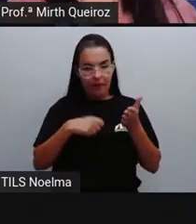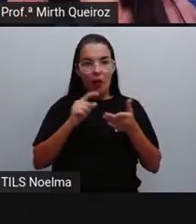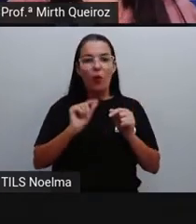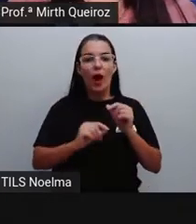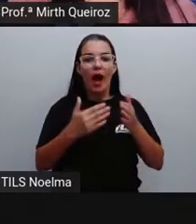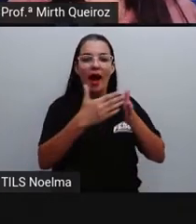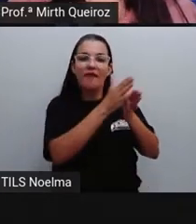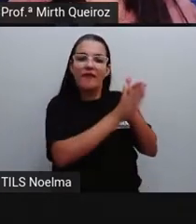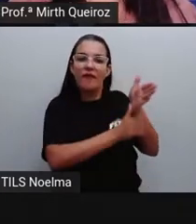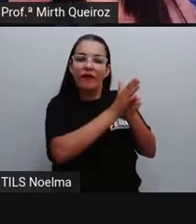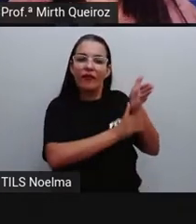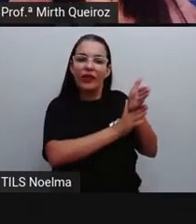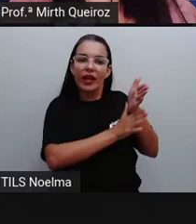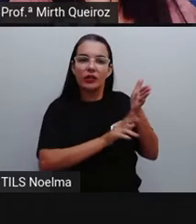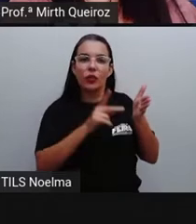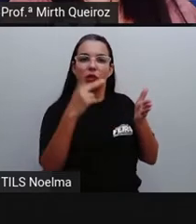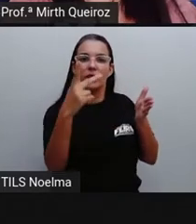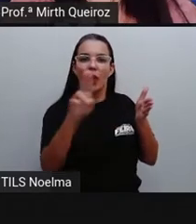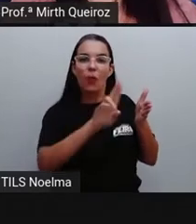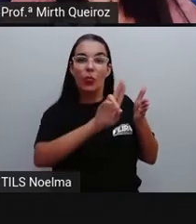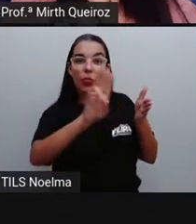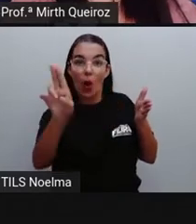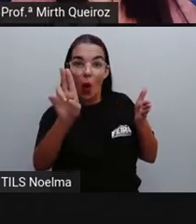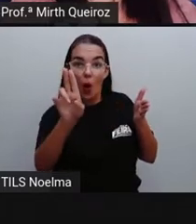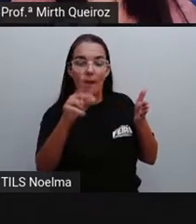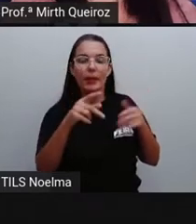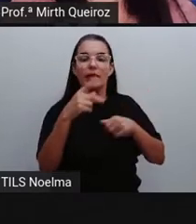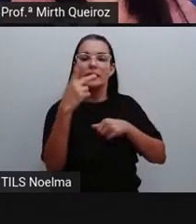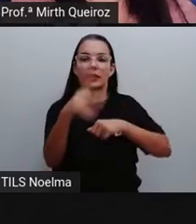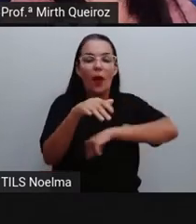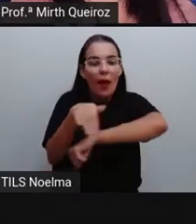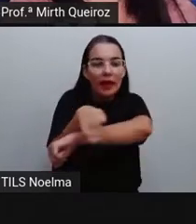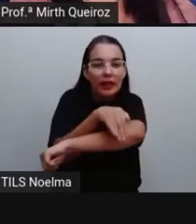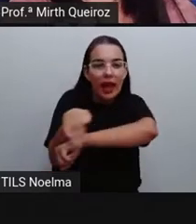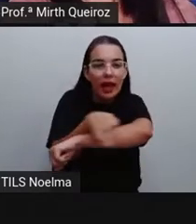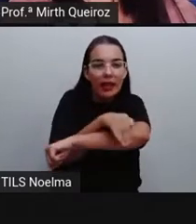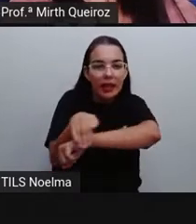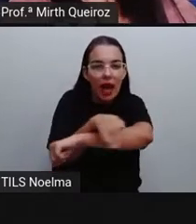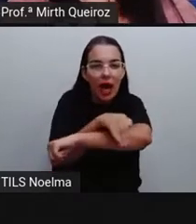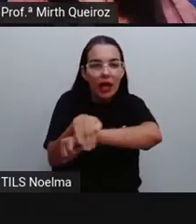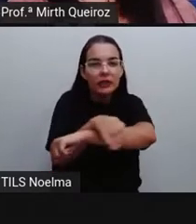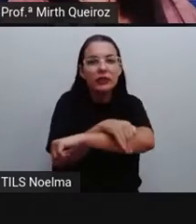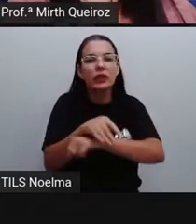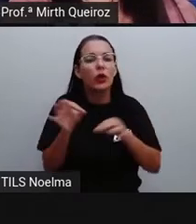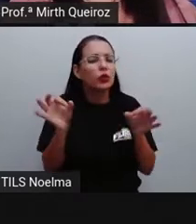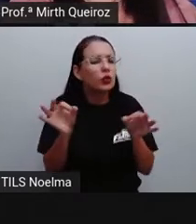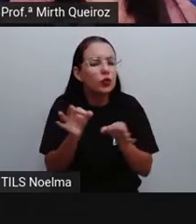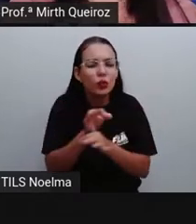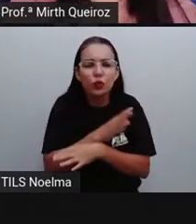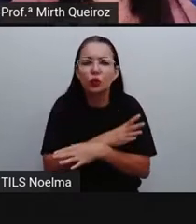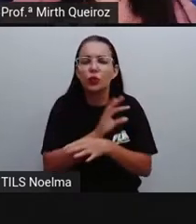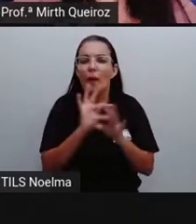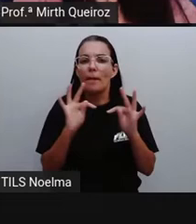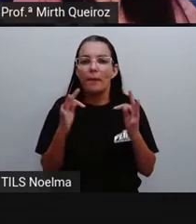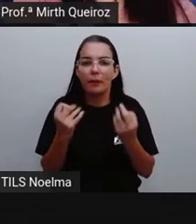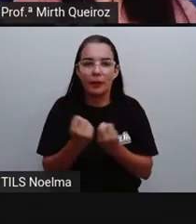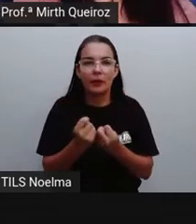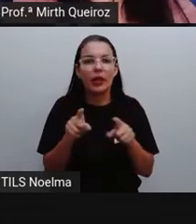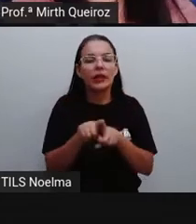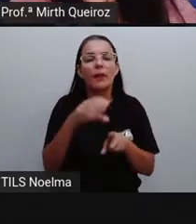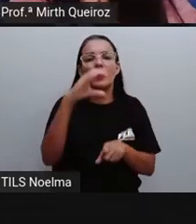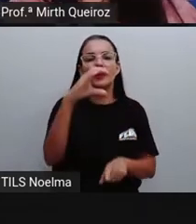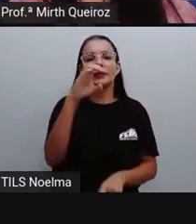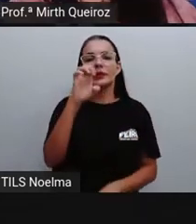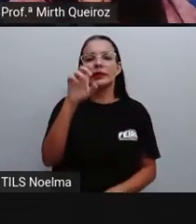nome, o endereço, o seu endereço, certo? Completinho, direitinho. E o CEP